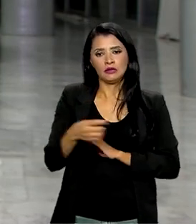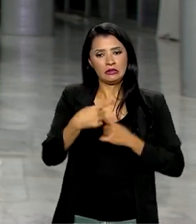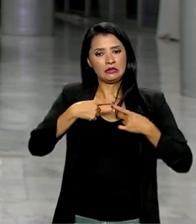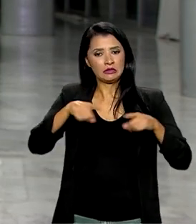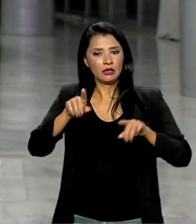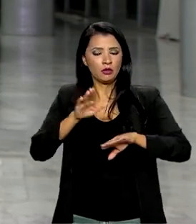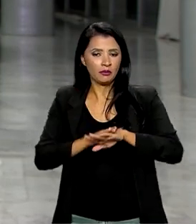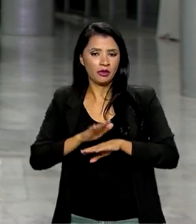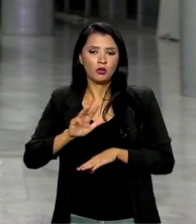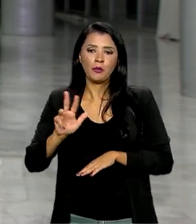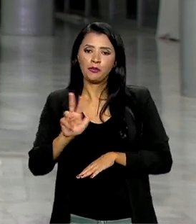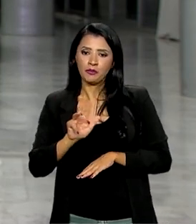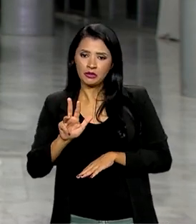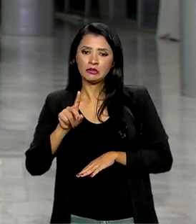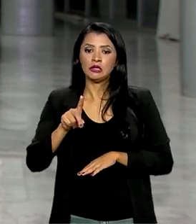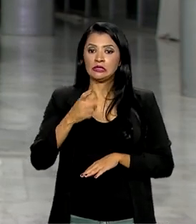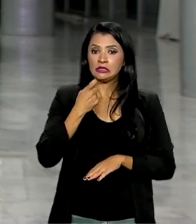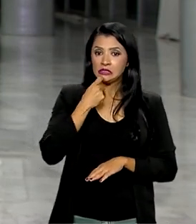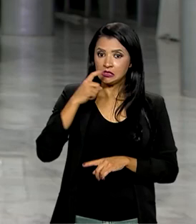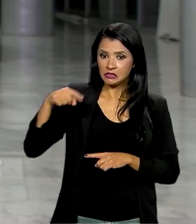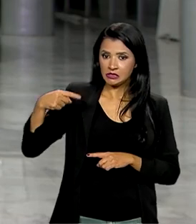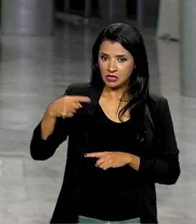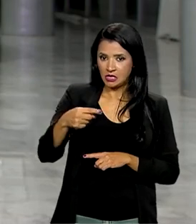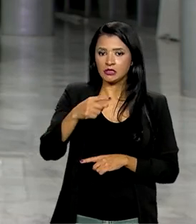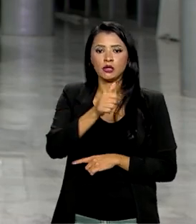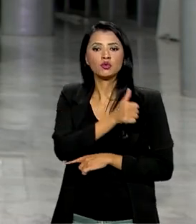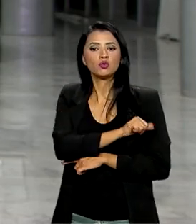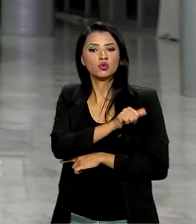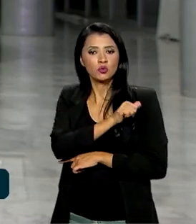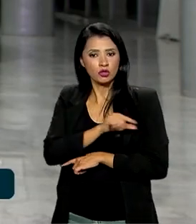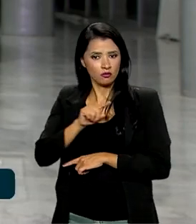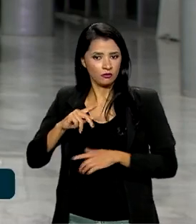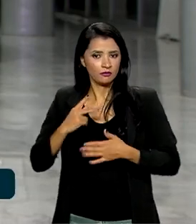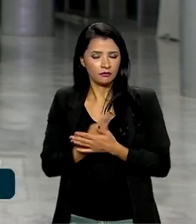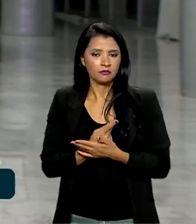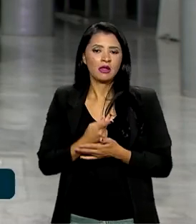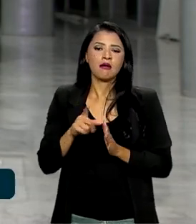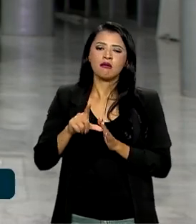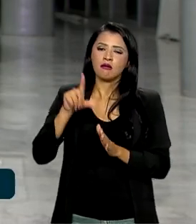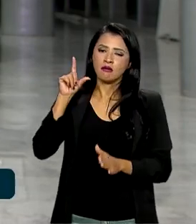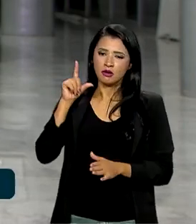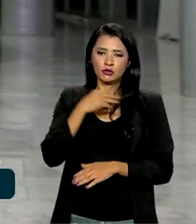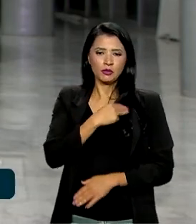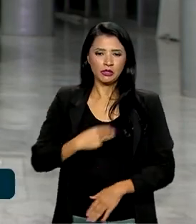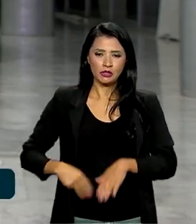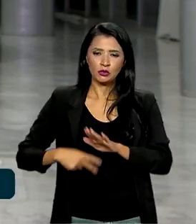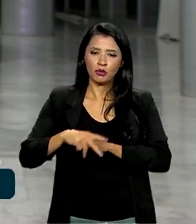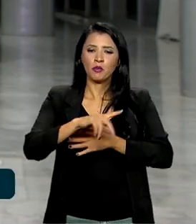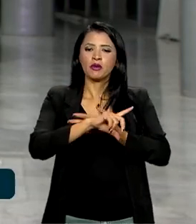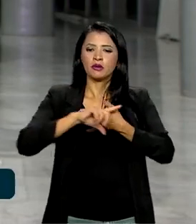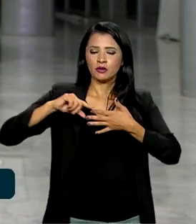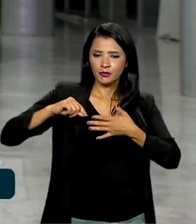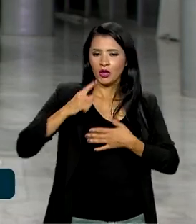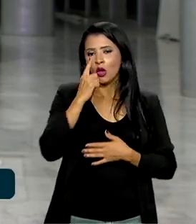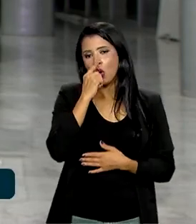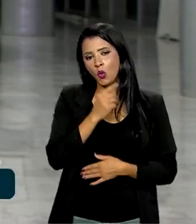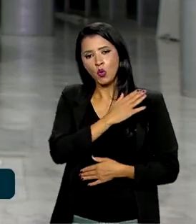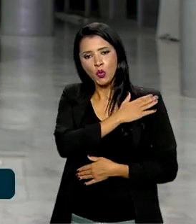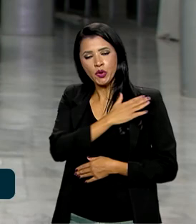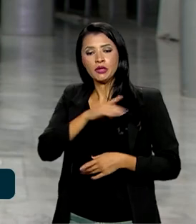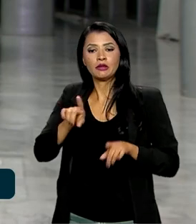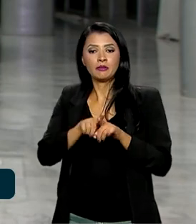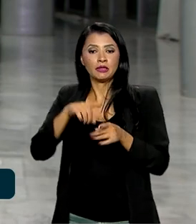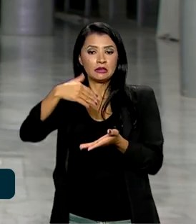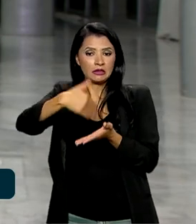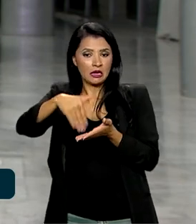pelo presidente Lula na próxima sexta-feira, no Rio de Janeiro. Mais cedo, os ministros da Casa Civil, Rui Costa, e da Secretaria